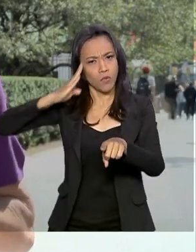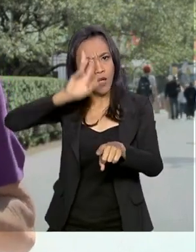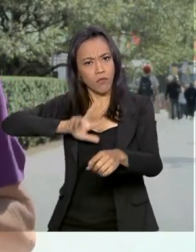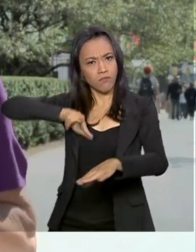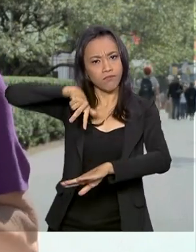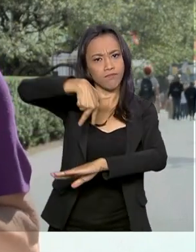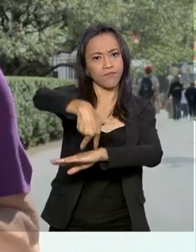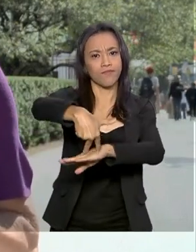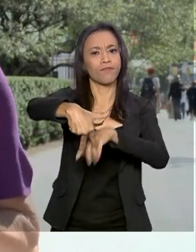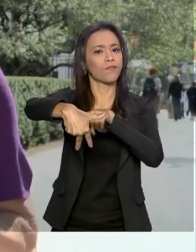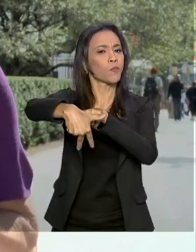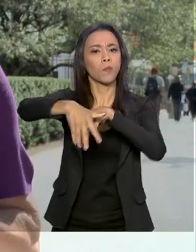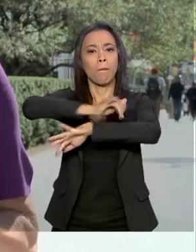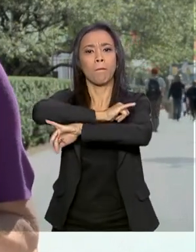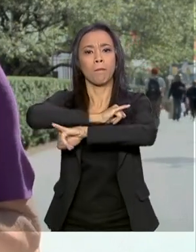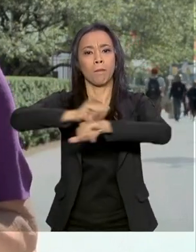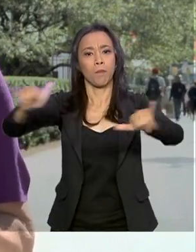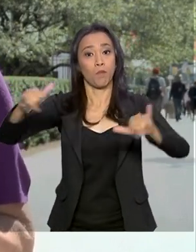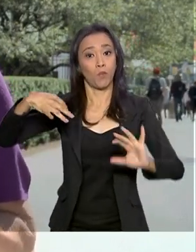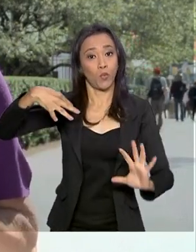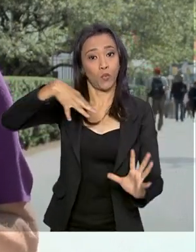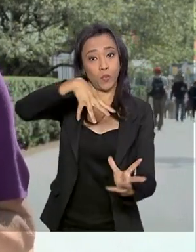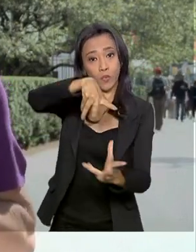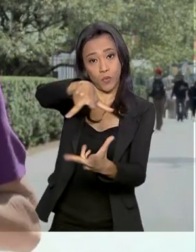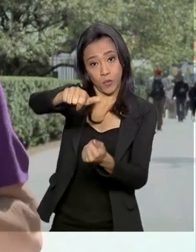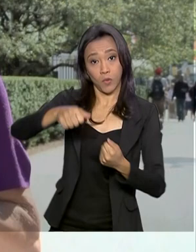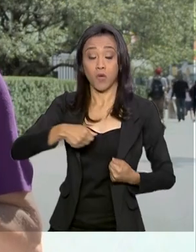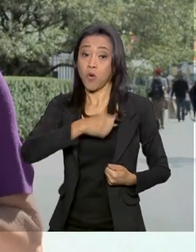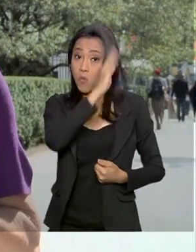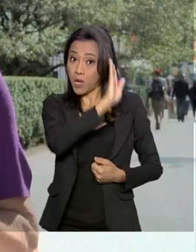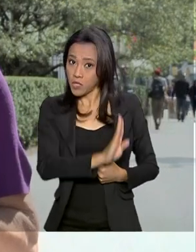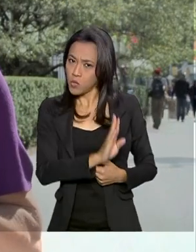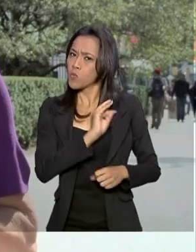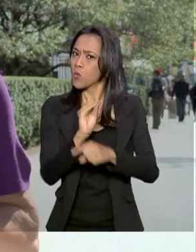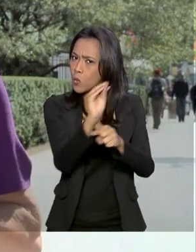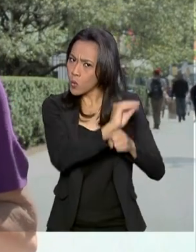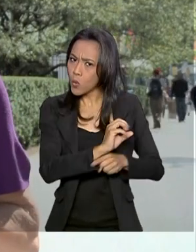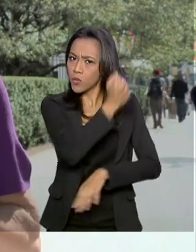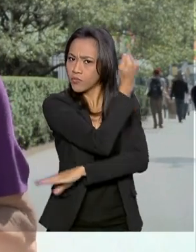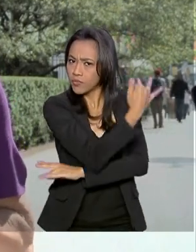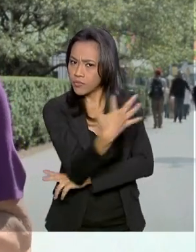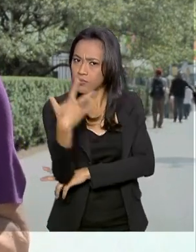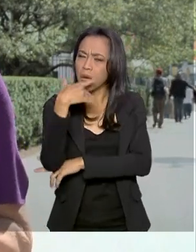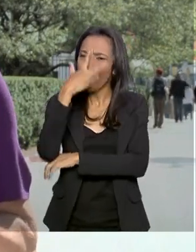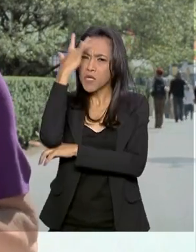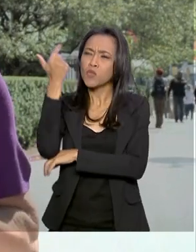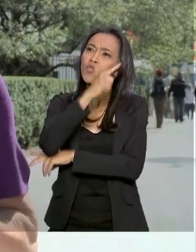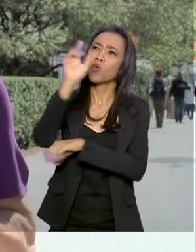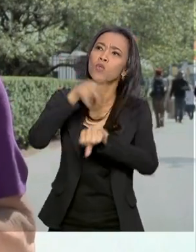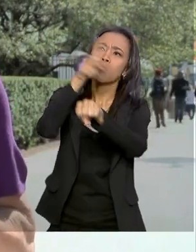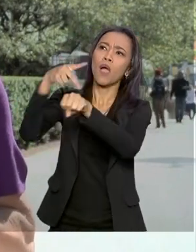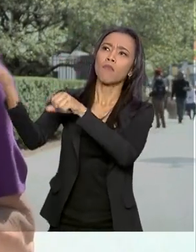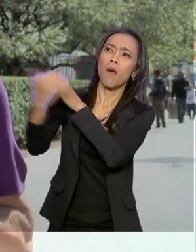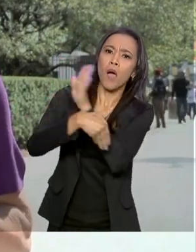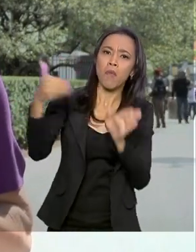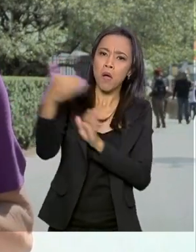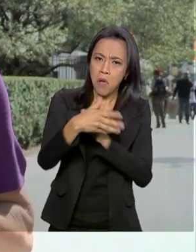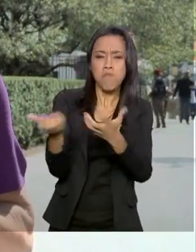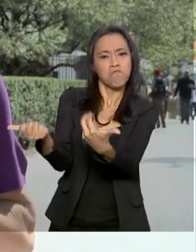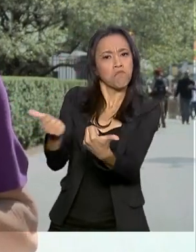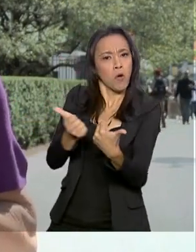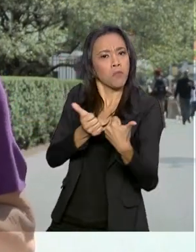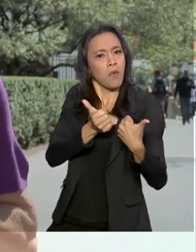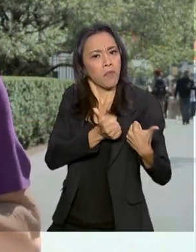Brasil ao mundo. Mensagem de que o país se cuida do meio ambiente, acolhe imigrantes de outros países e está